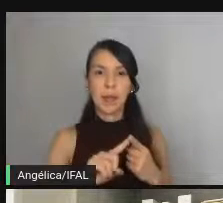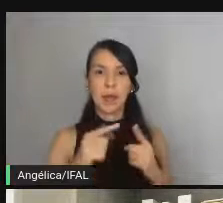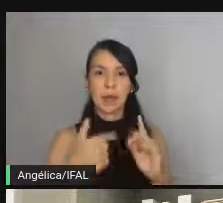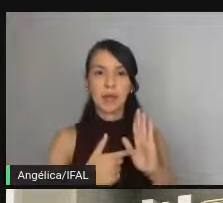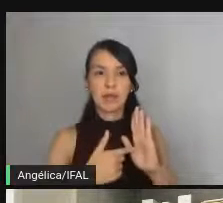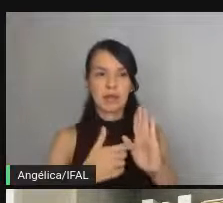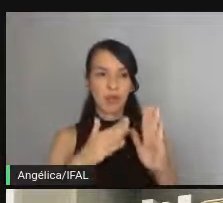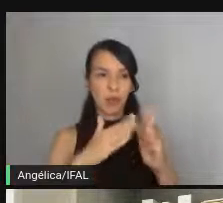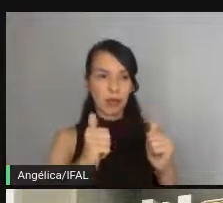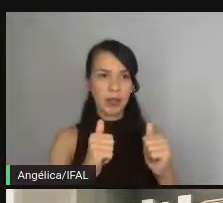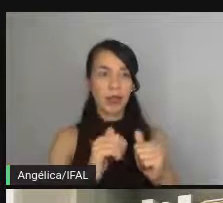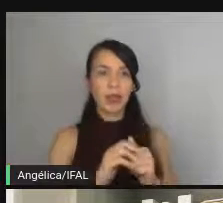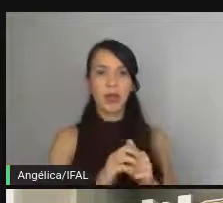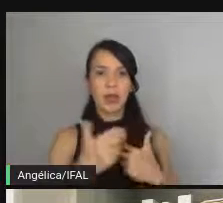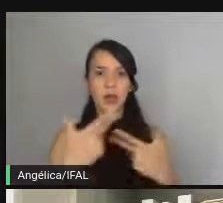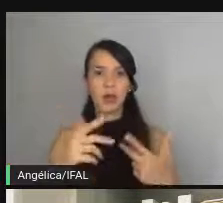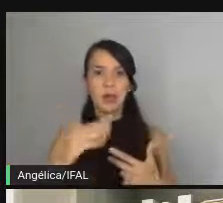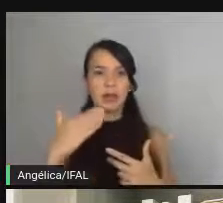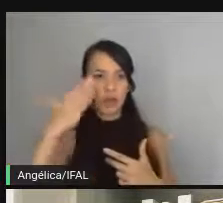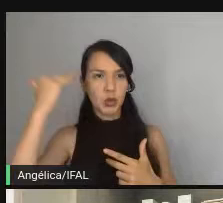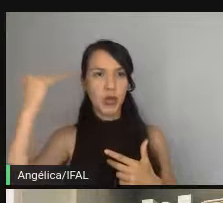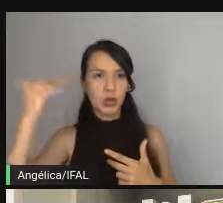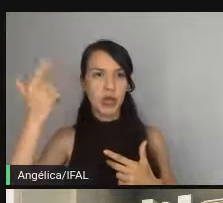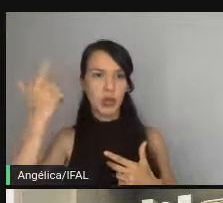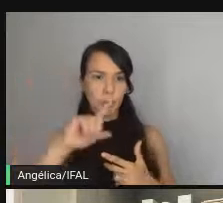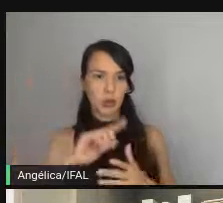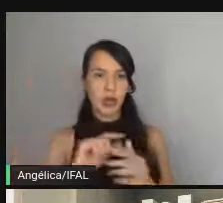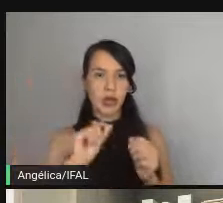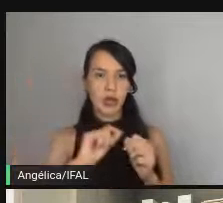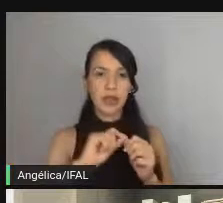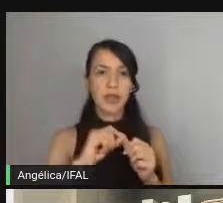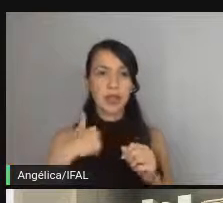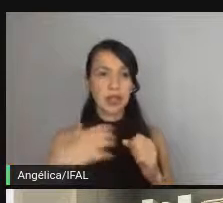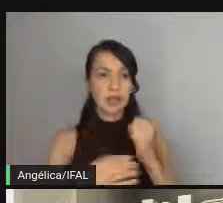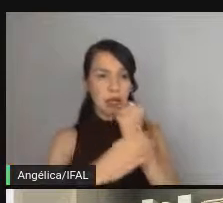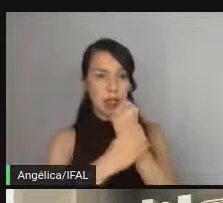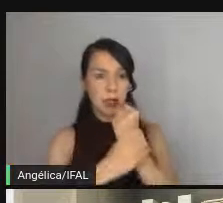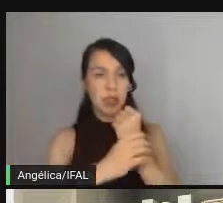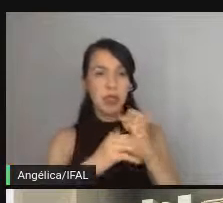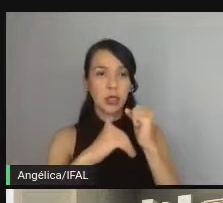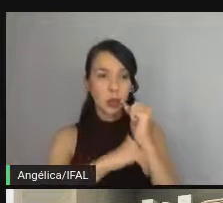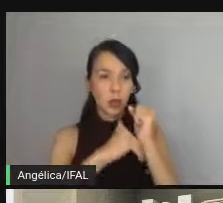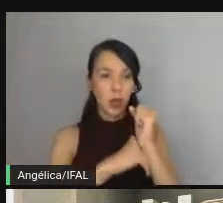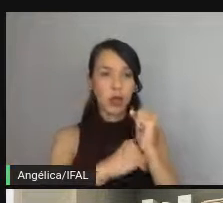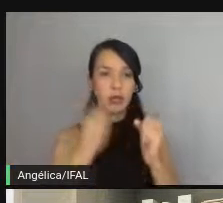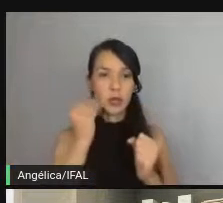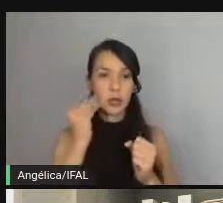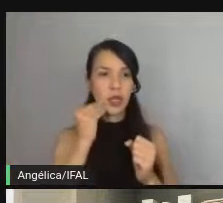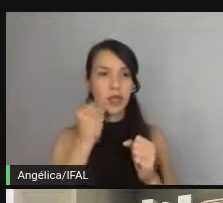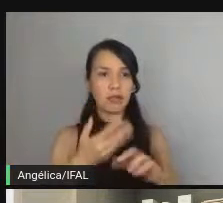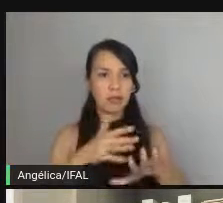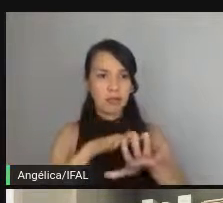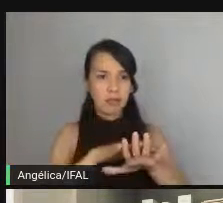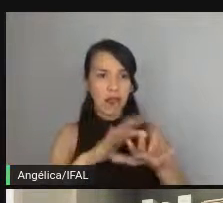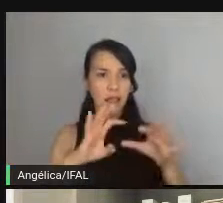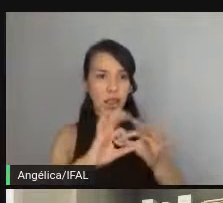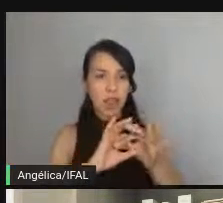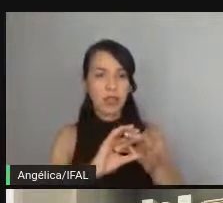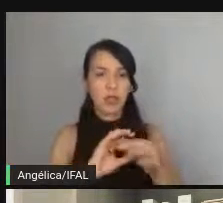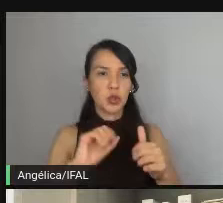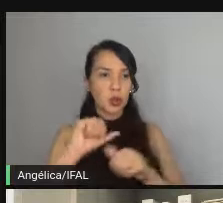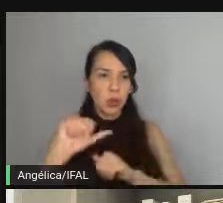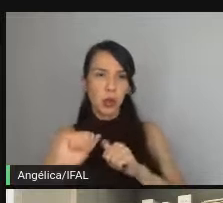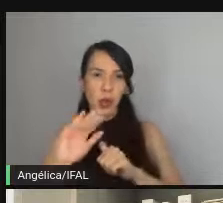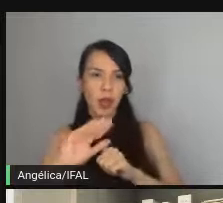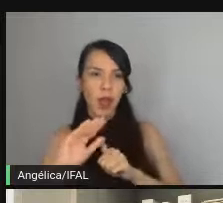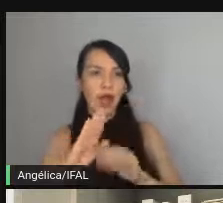foi solicitado pelo menos nos casos de sucesso a gente já tem cobertura de código com os testes de integração a gente não amou nada a